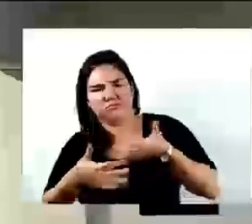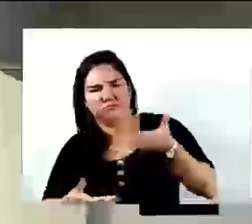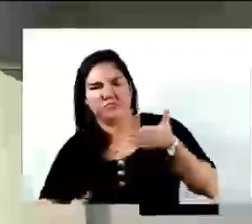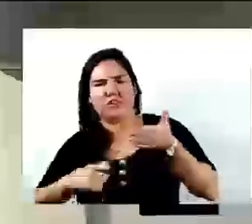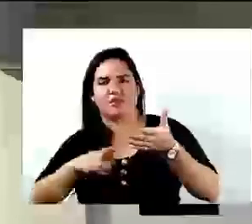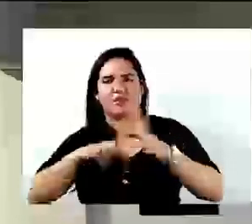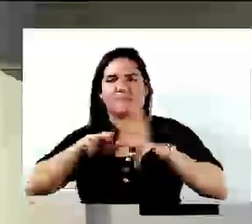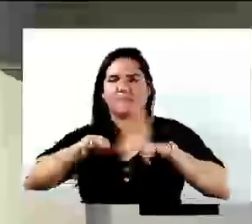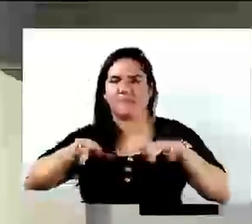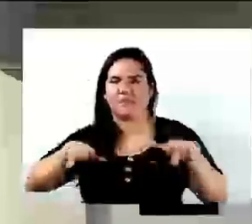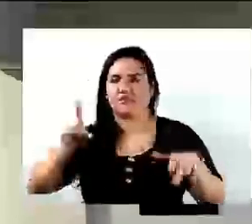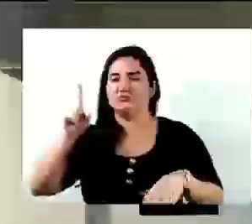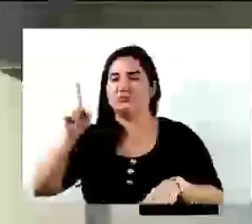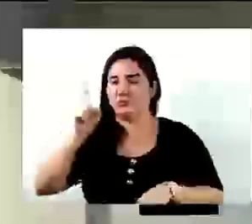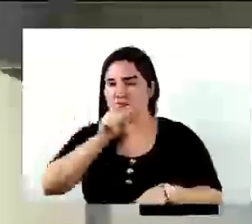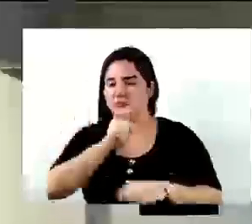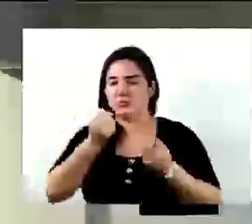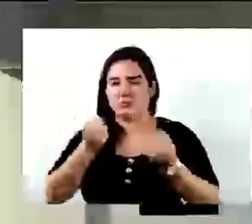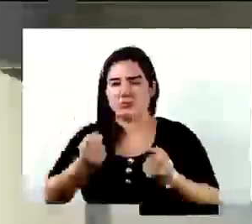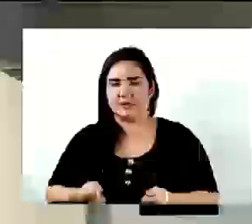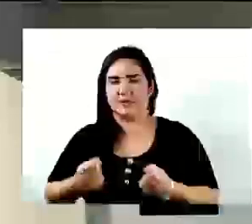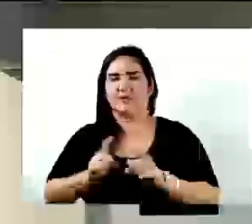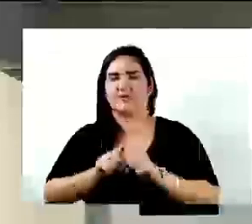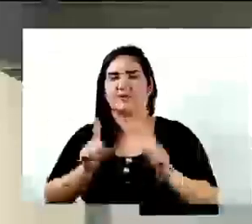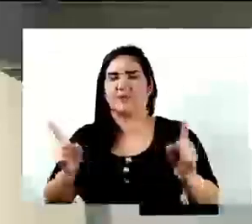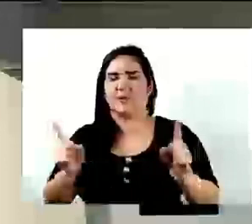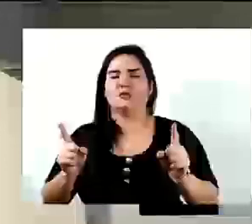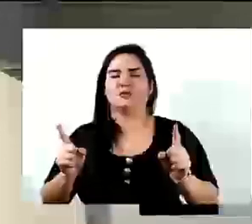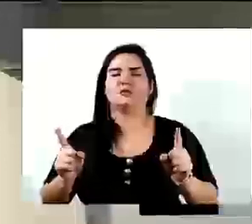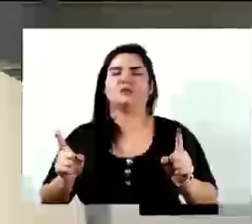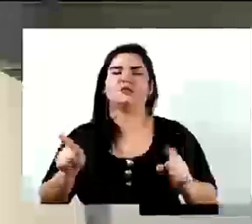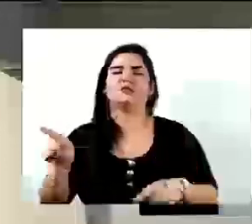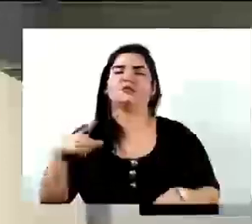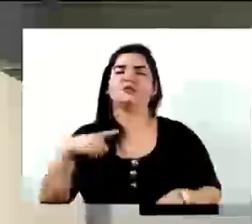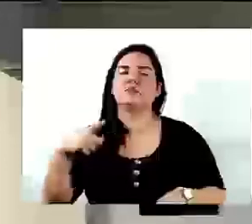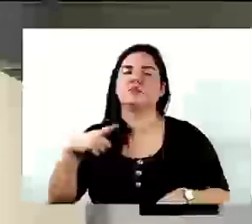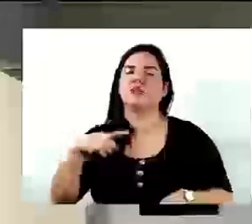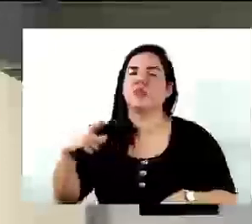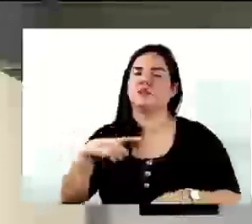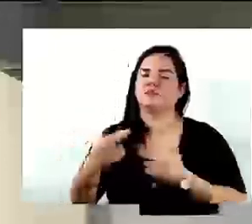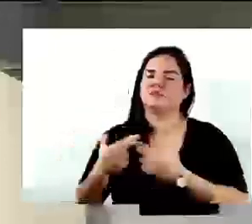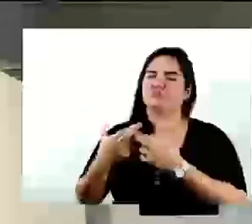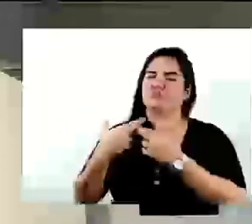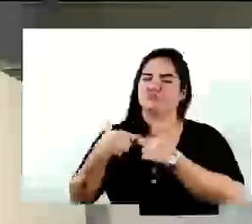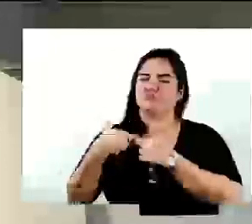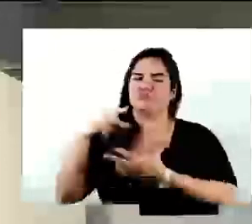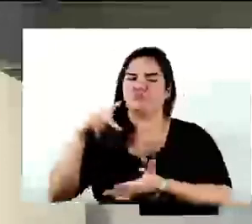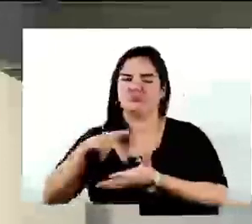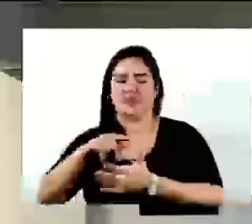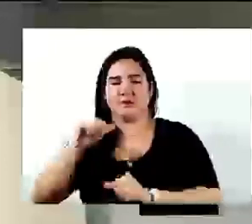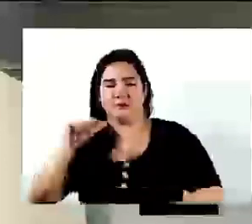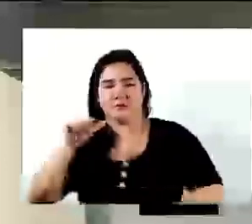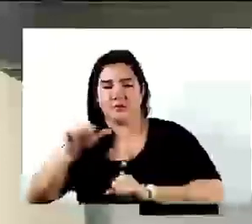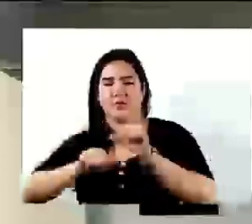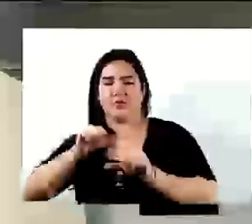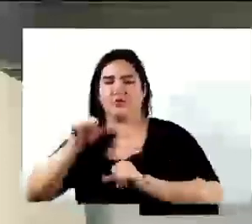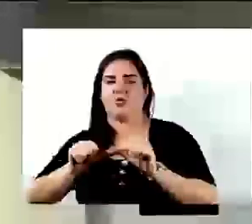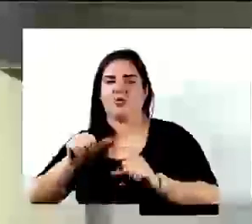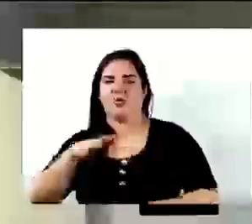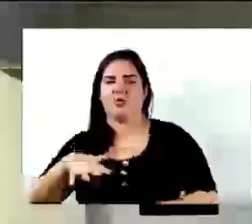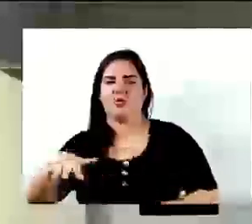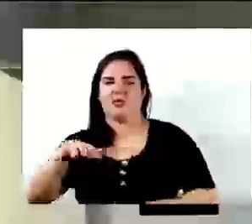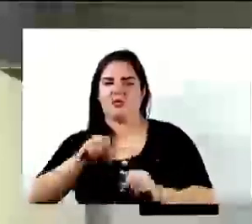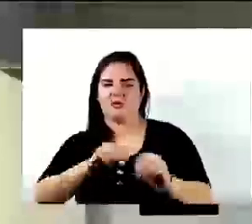difícil, mas com muita competência, revolucionou a educação no nosso município.